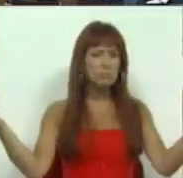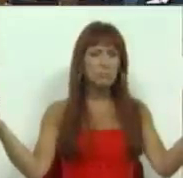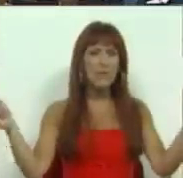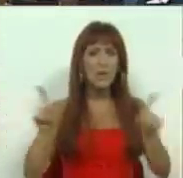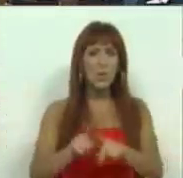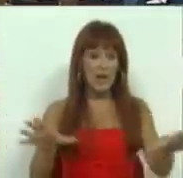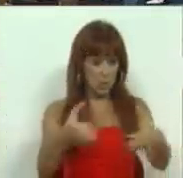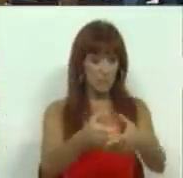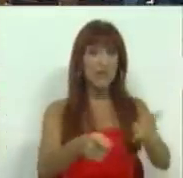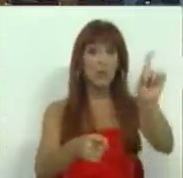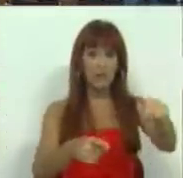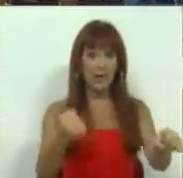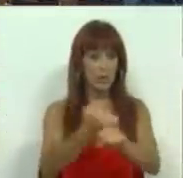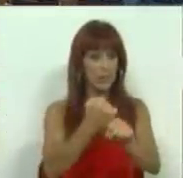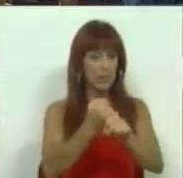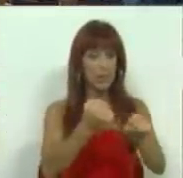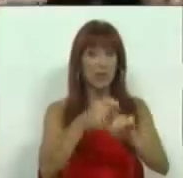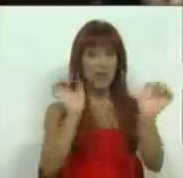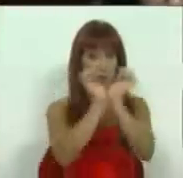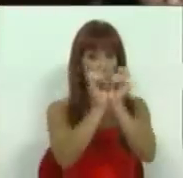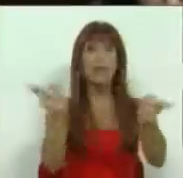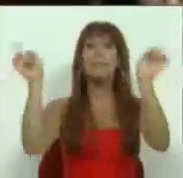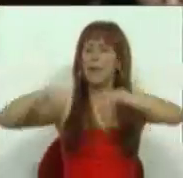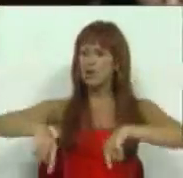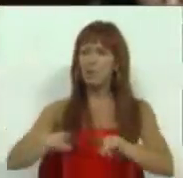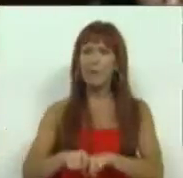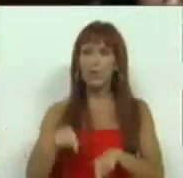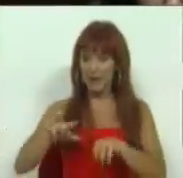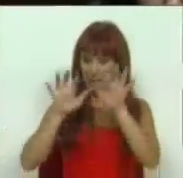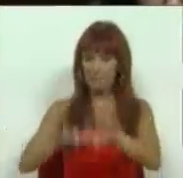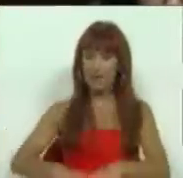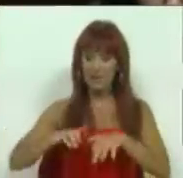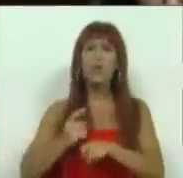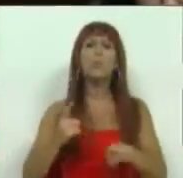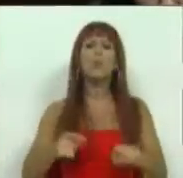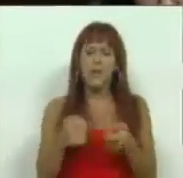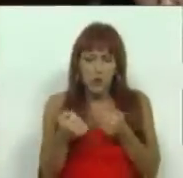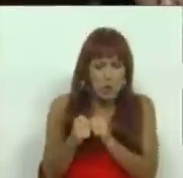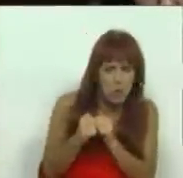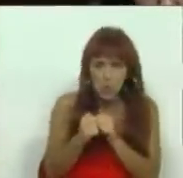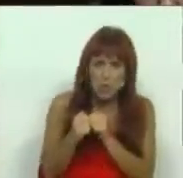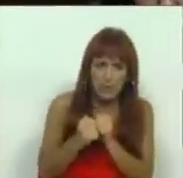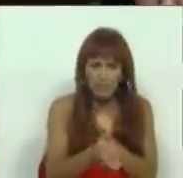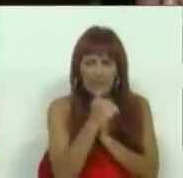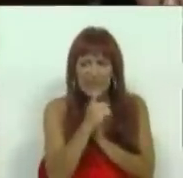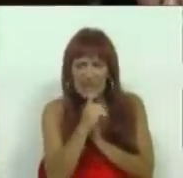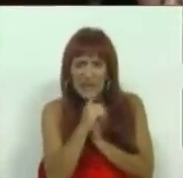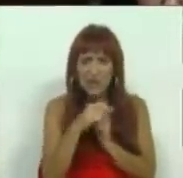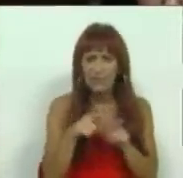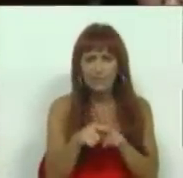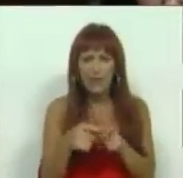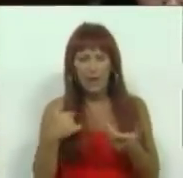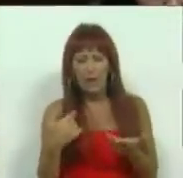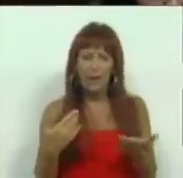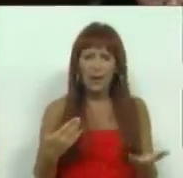só da Comissão de Trabalho e Segurança Social, mas também deste Parlamento, porque se esconde nas medidas que tem